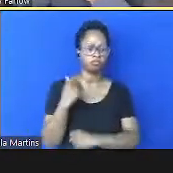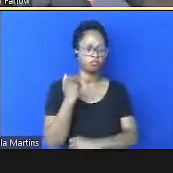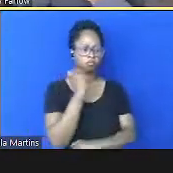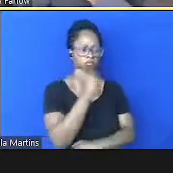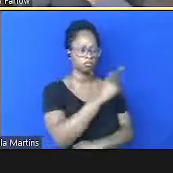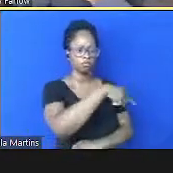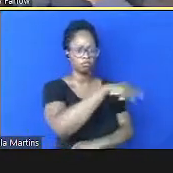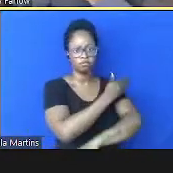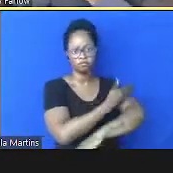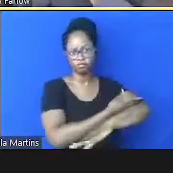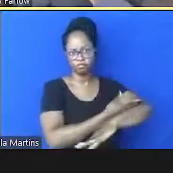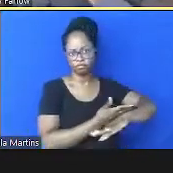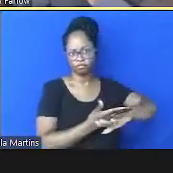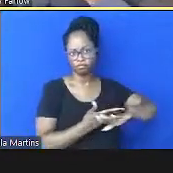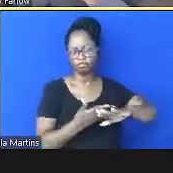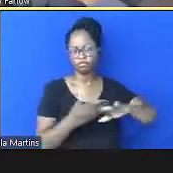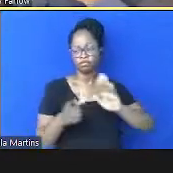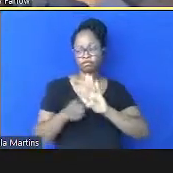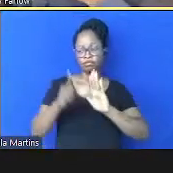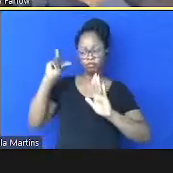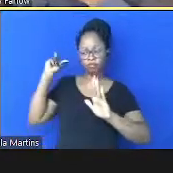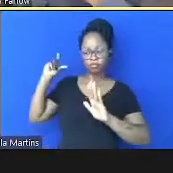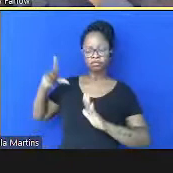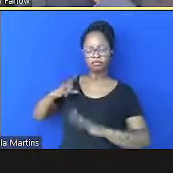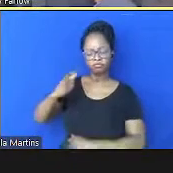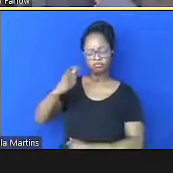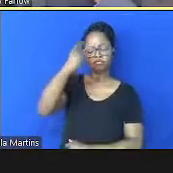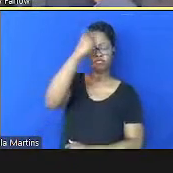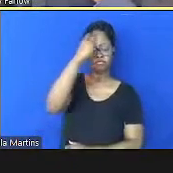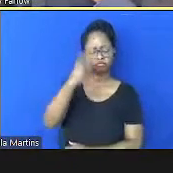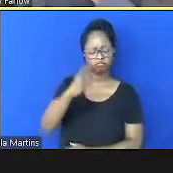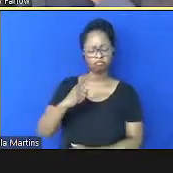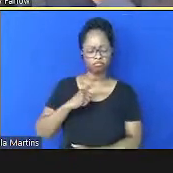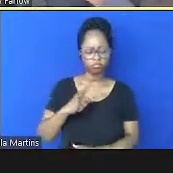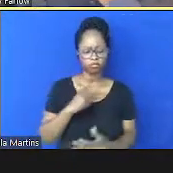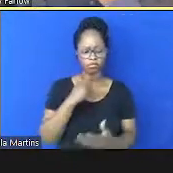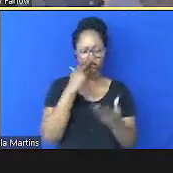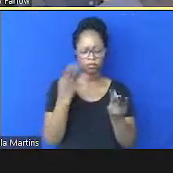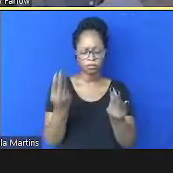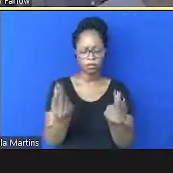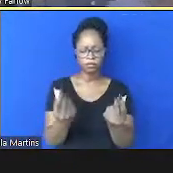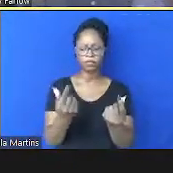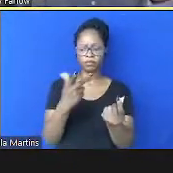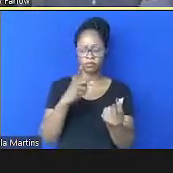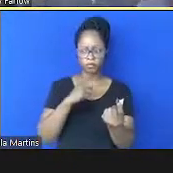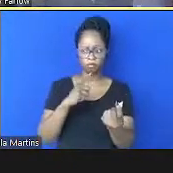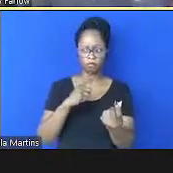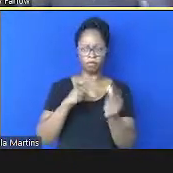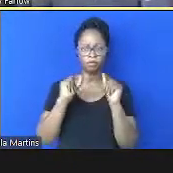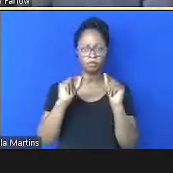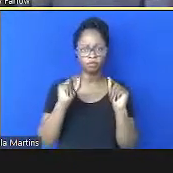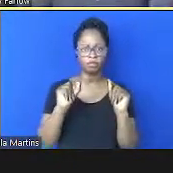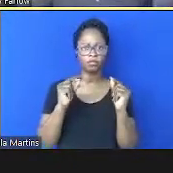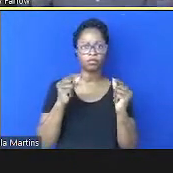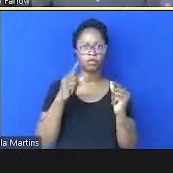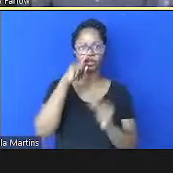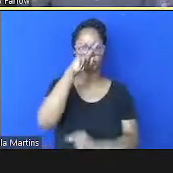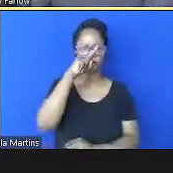branco e antes havia essa noção de que isso teria a ver com riscos